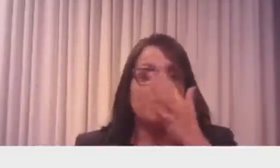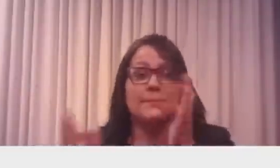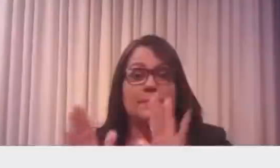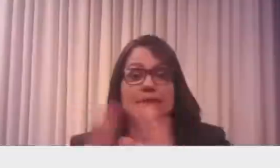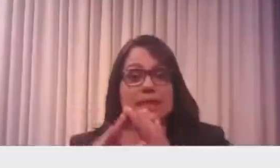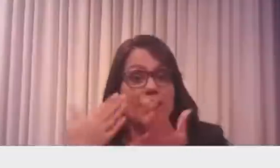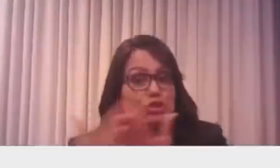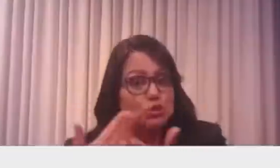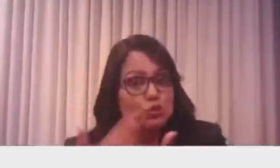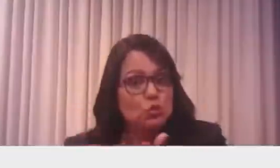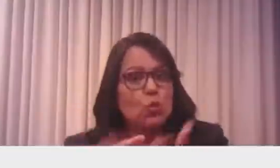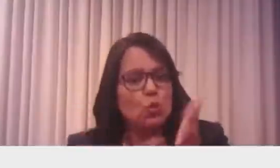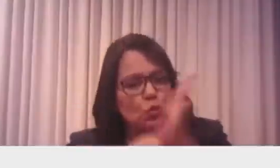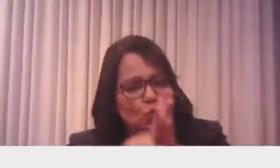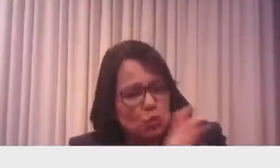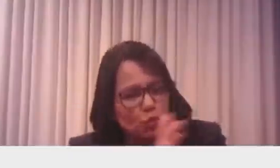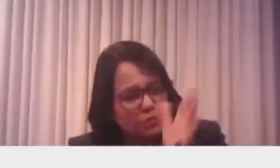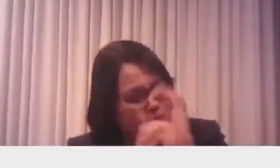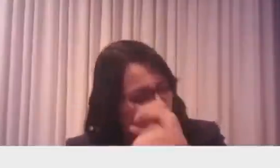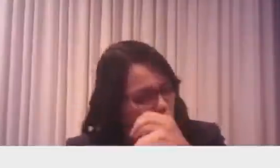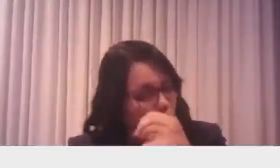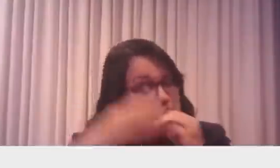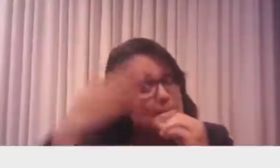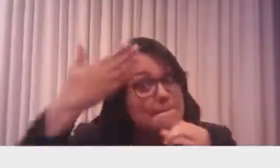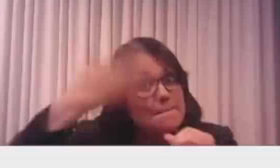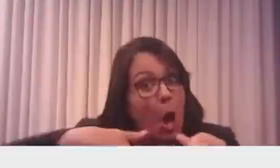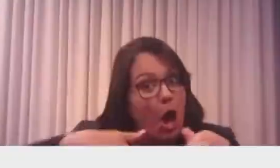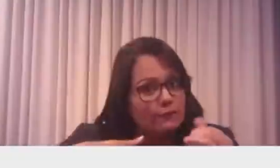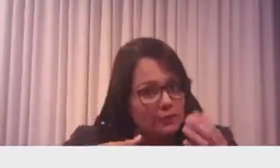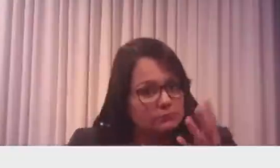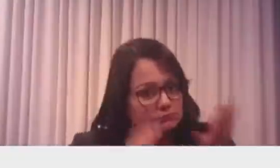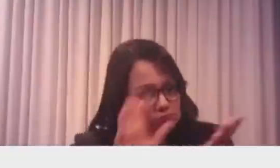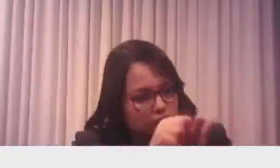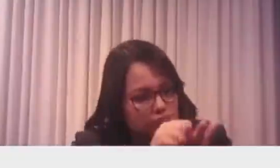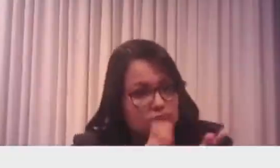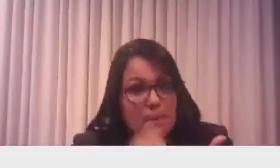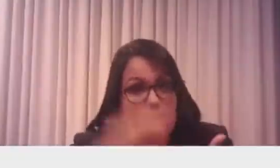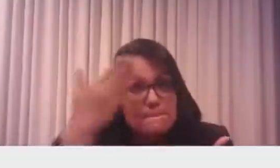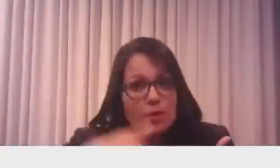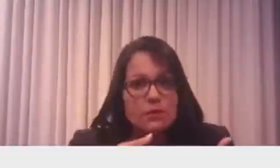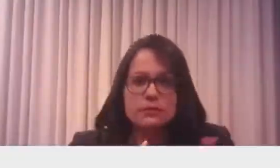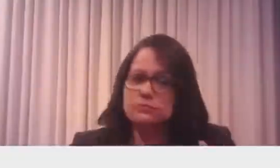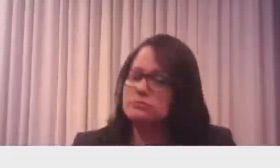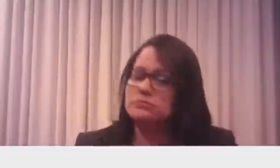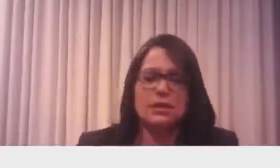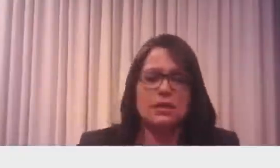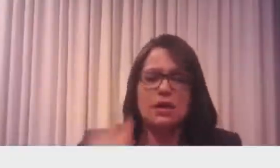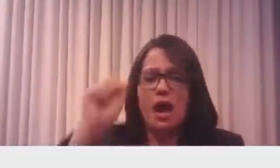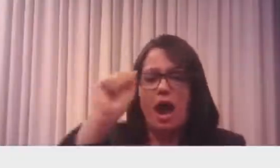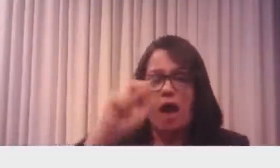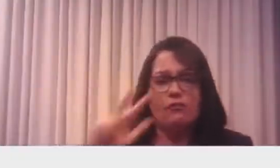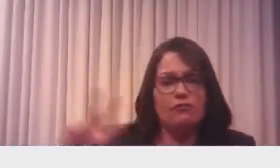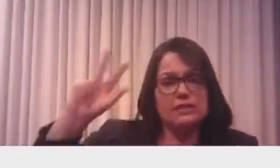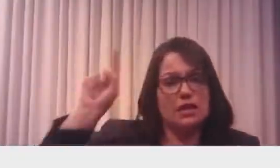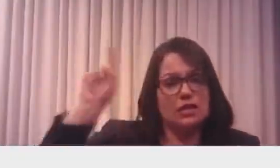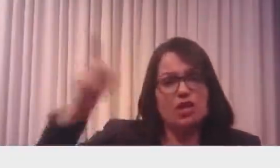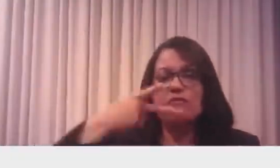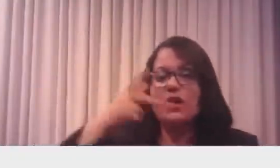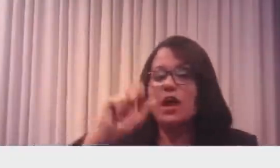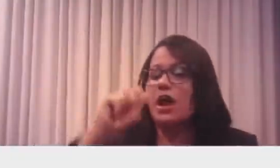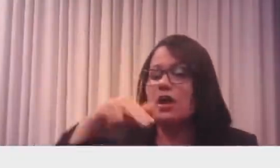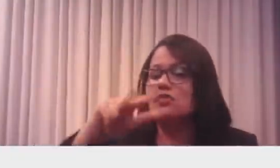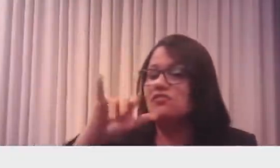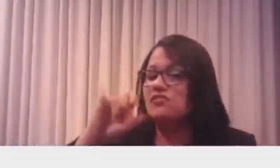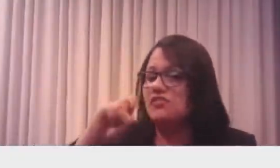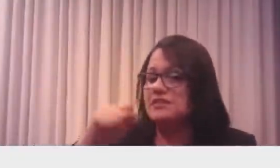cientificamente comprovado, tudo bem. O que nós temos no momento aqui é que a Anvisa diz que essa faixa etária pode ser